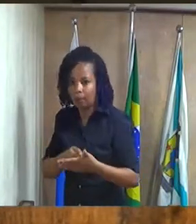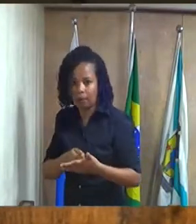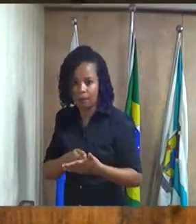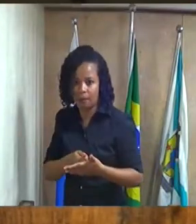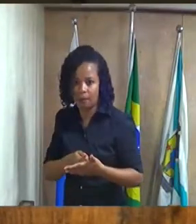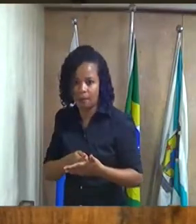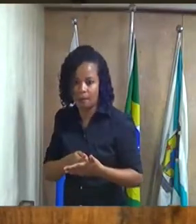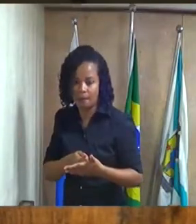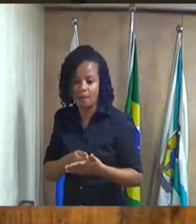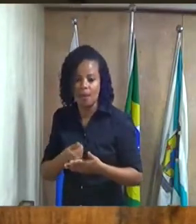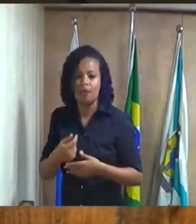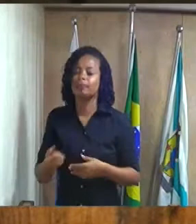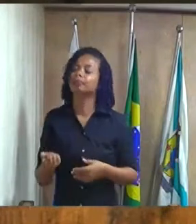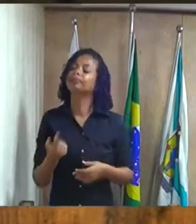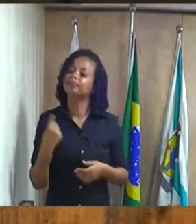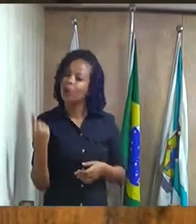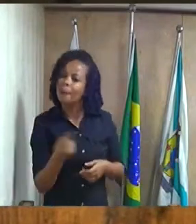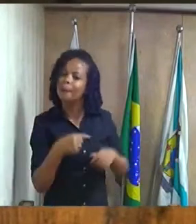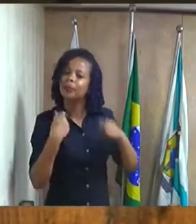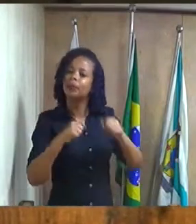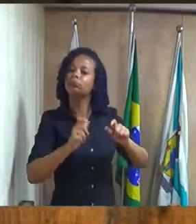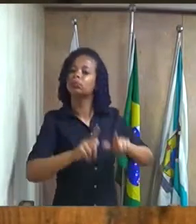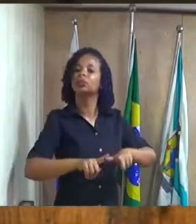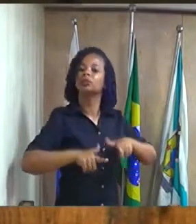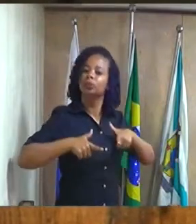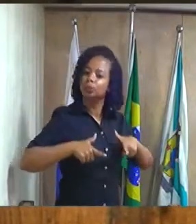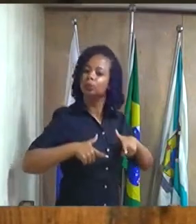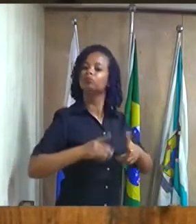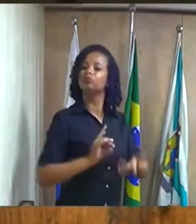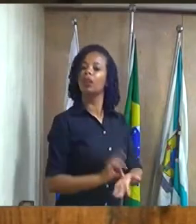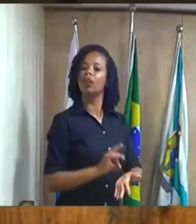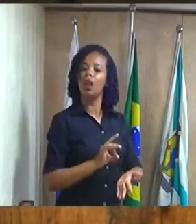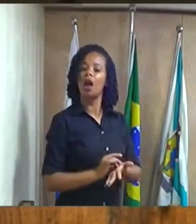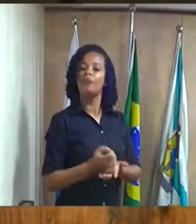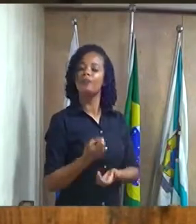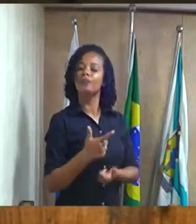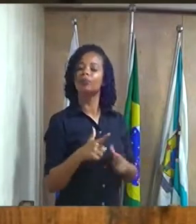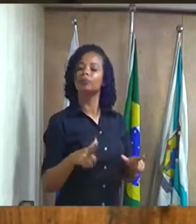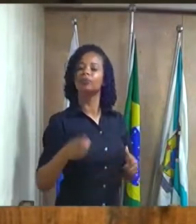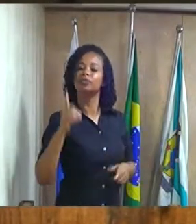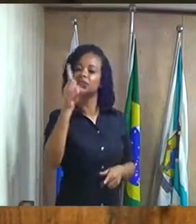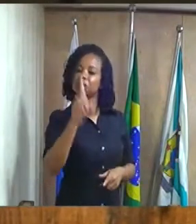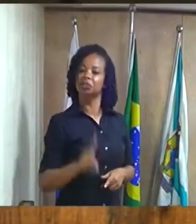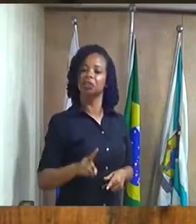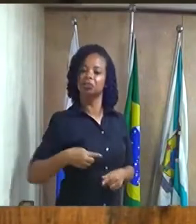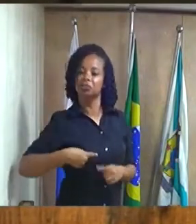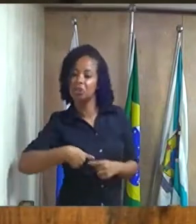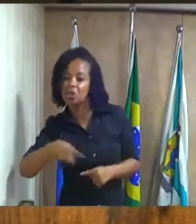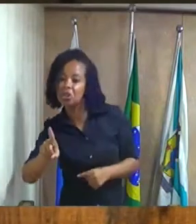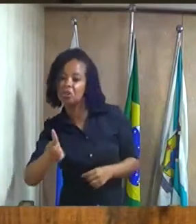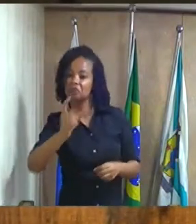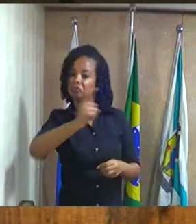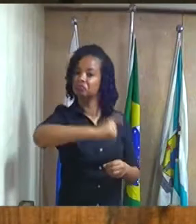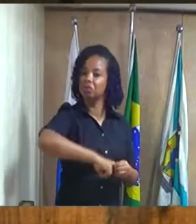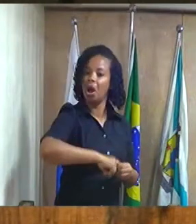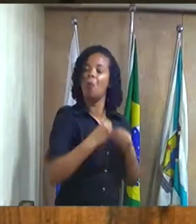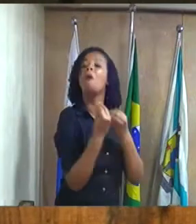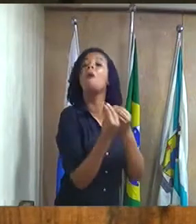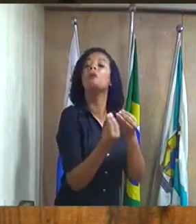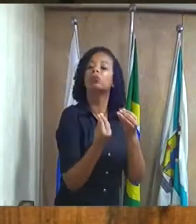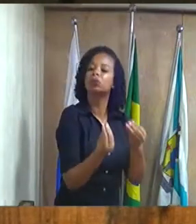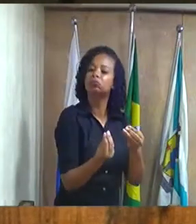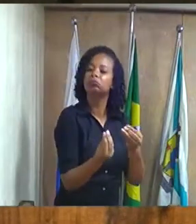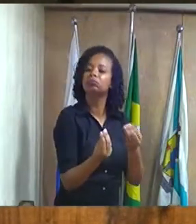aí nós temos que também tomar uma atitude eu não tenho direito de ir e vir agora agora